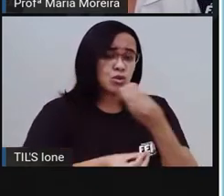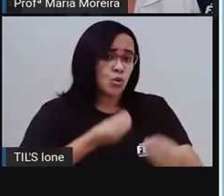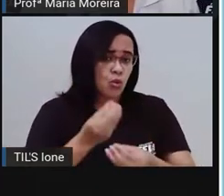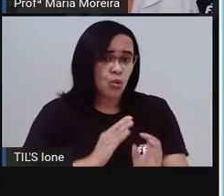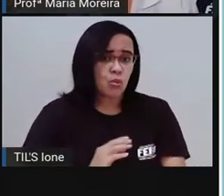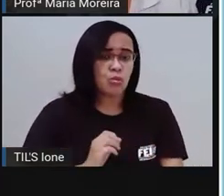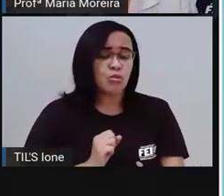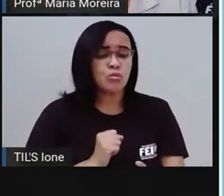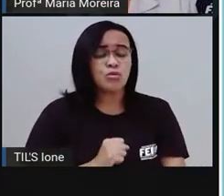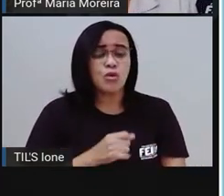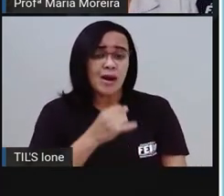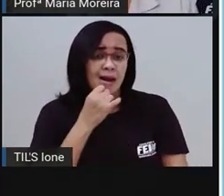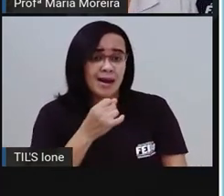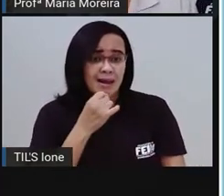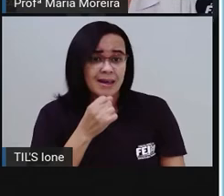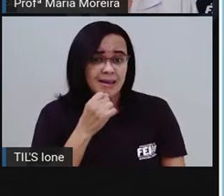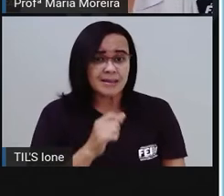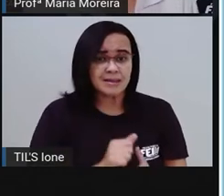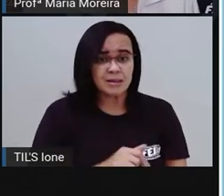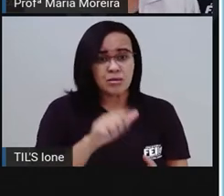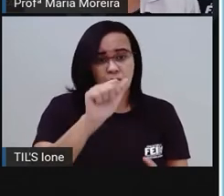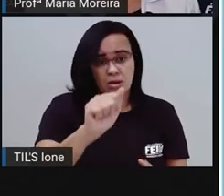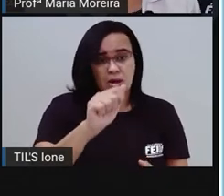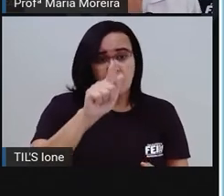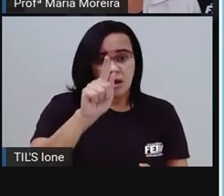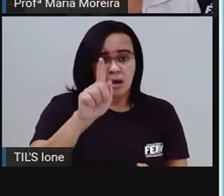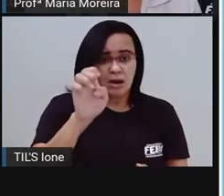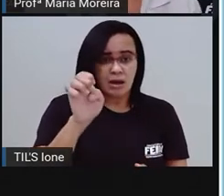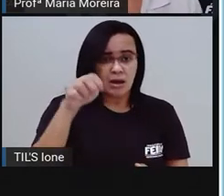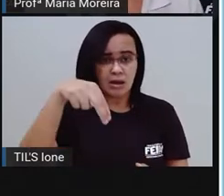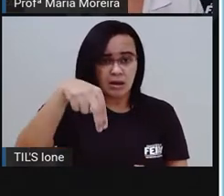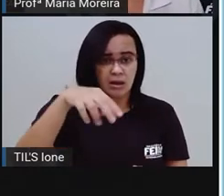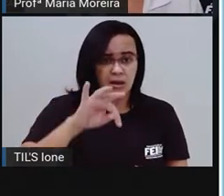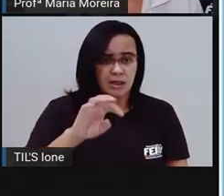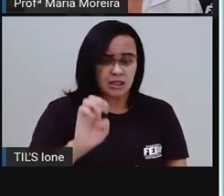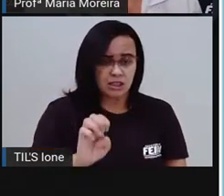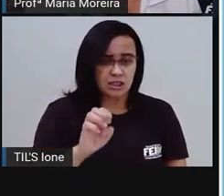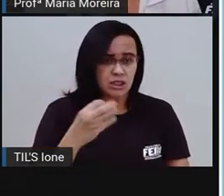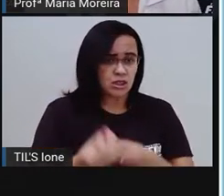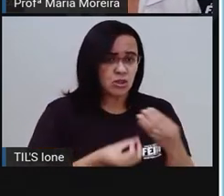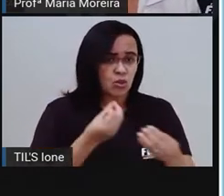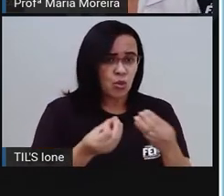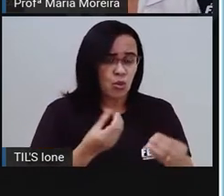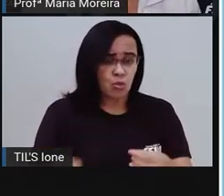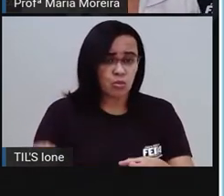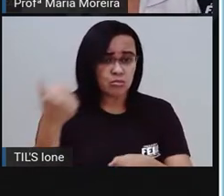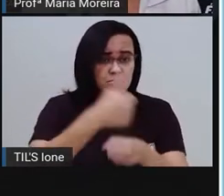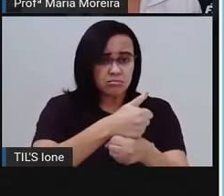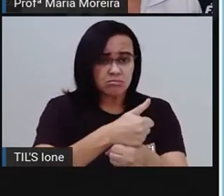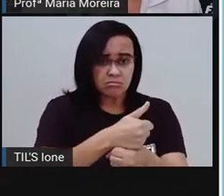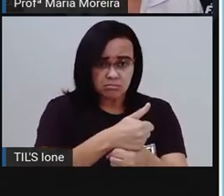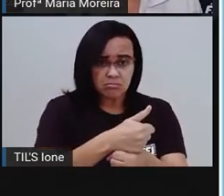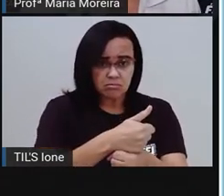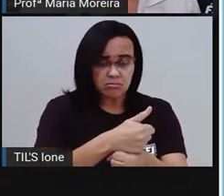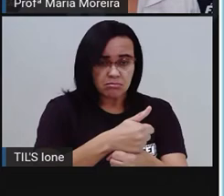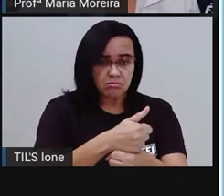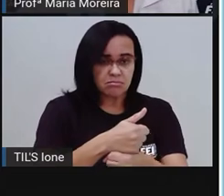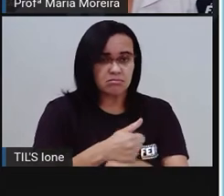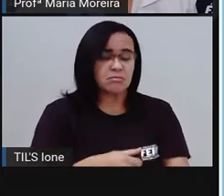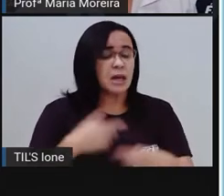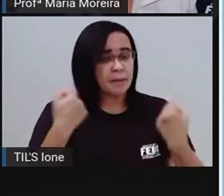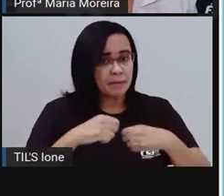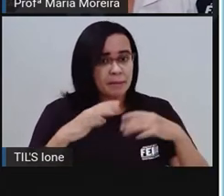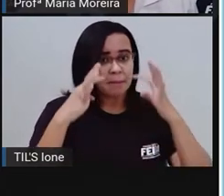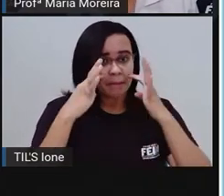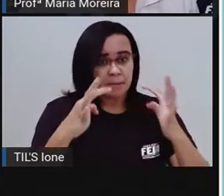gente aí, quando usa o a gente, que não é aí um pronome pessoal, mas quando tem essa substituição, é só uma observação para